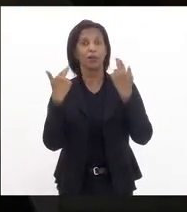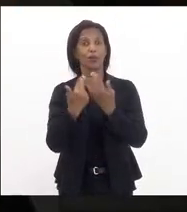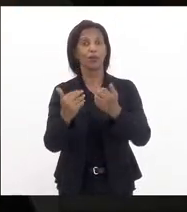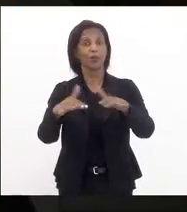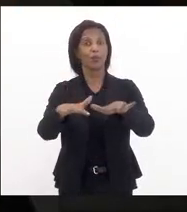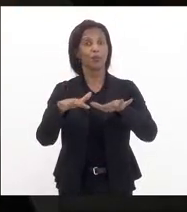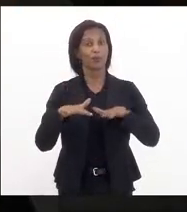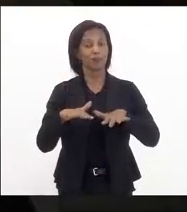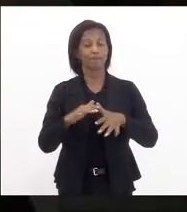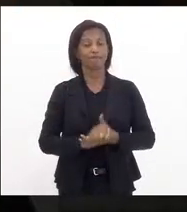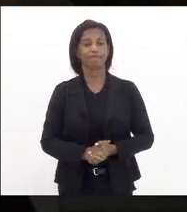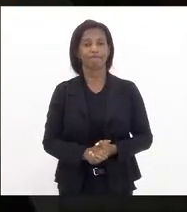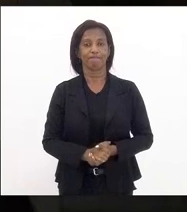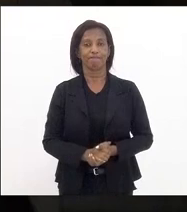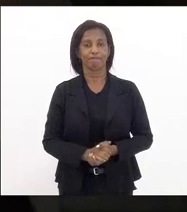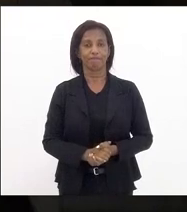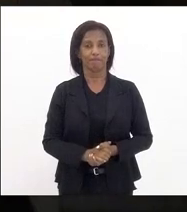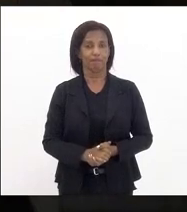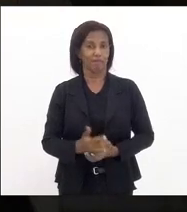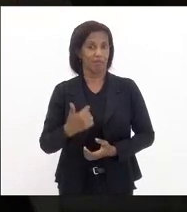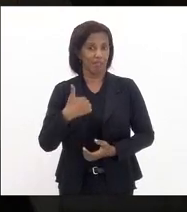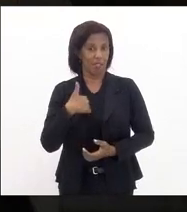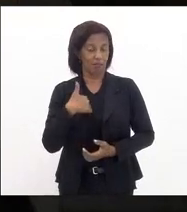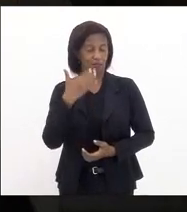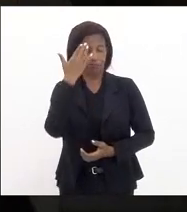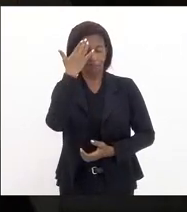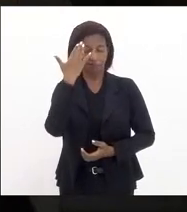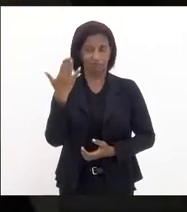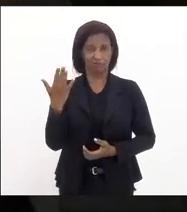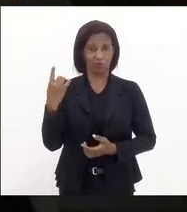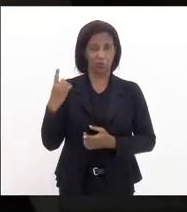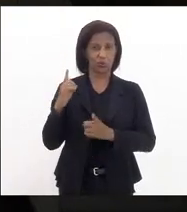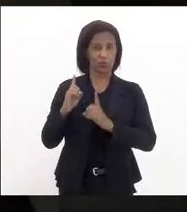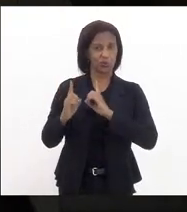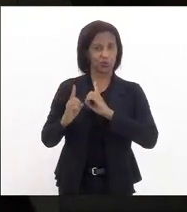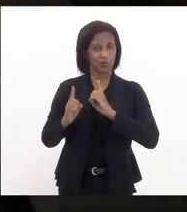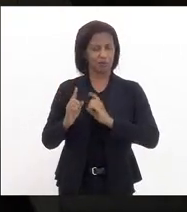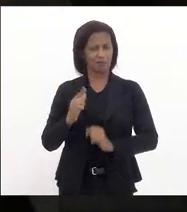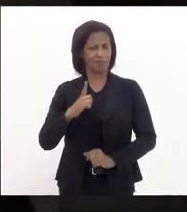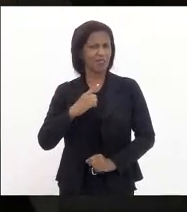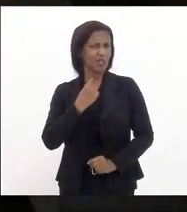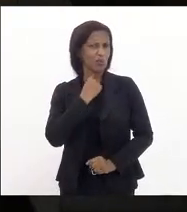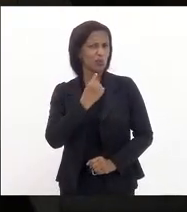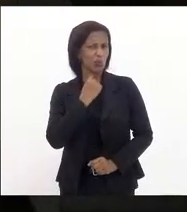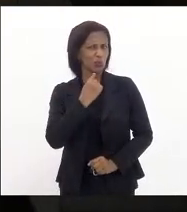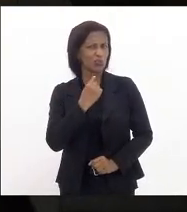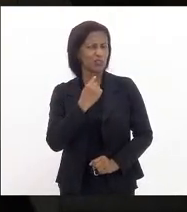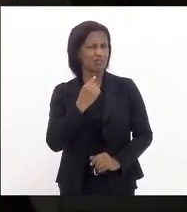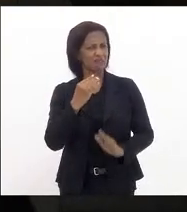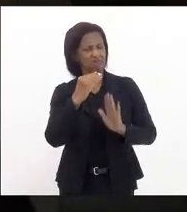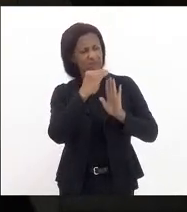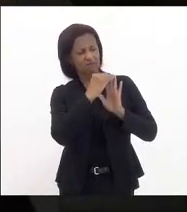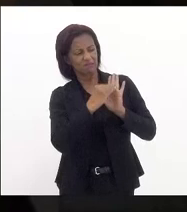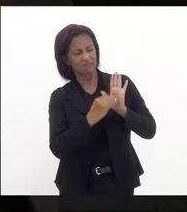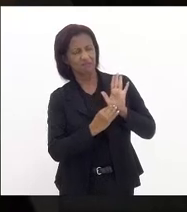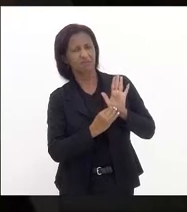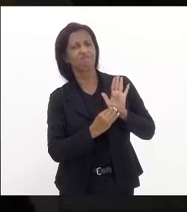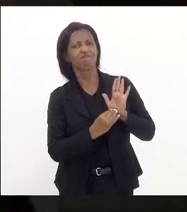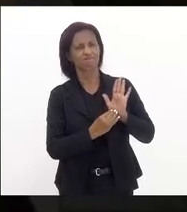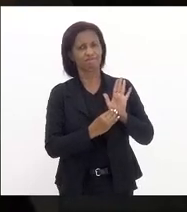eu louvo os debates mas tenho dúvidas sobre esse cronograma louvo os debates